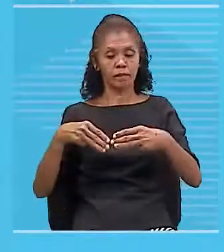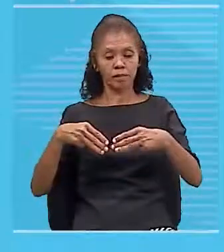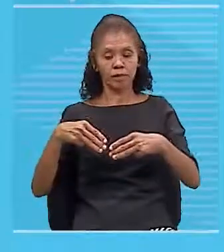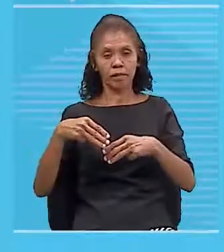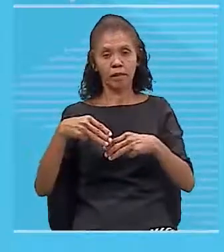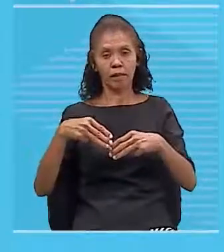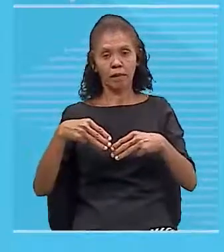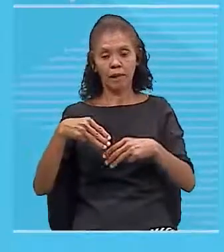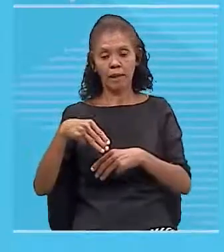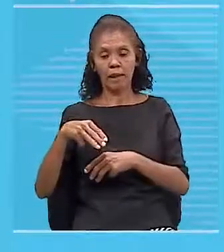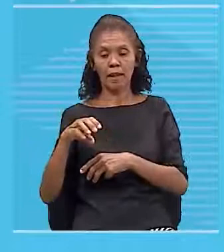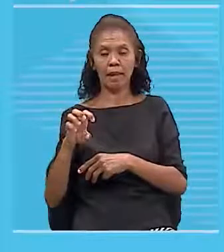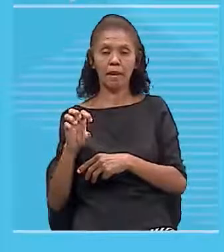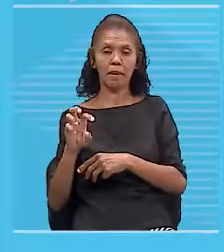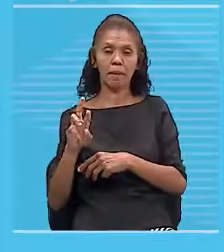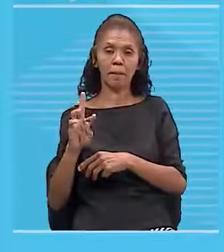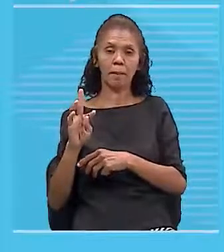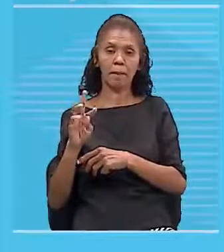Show de bola.